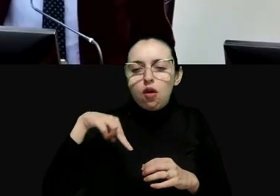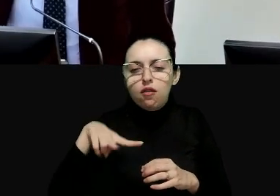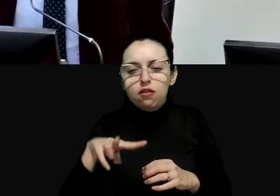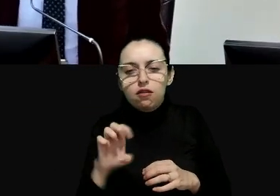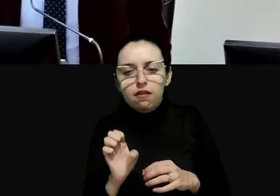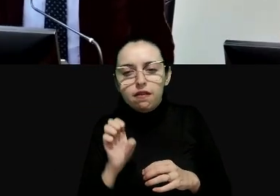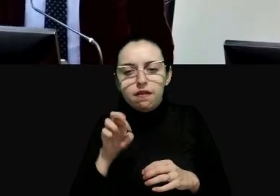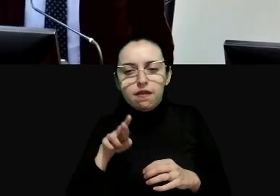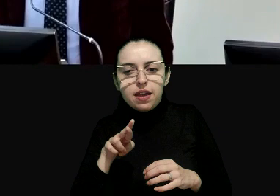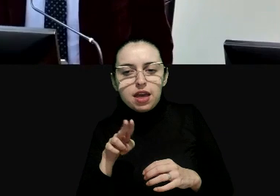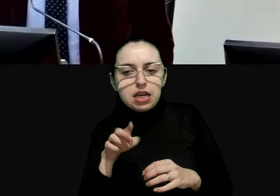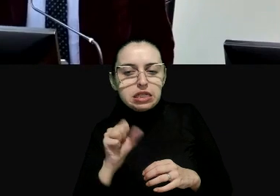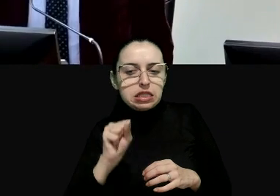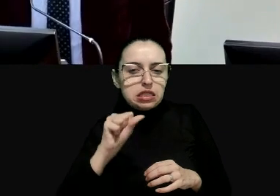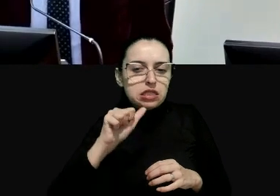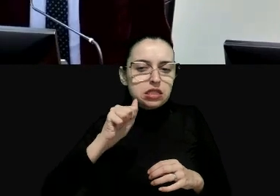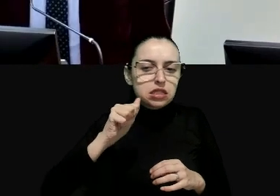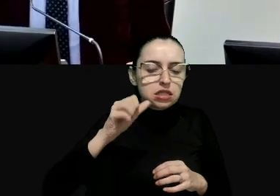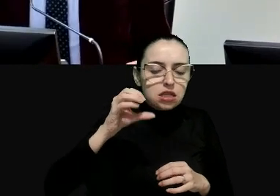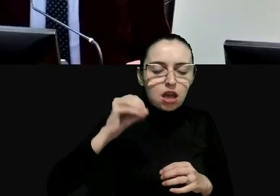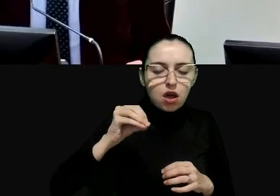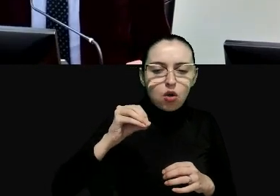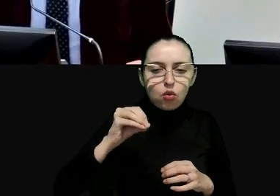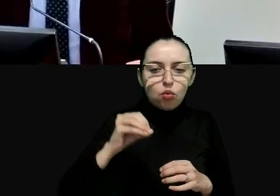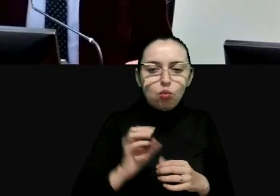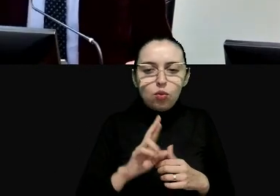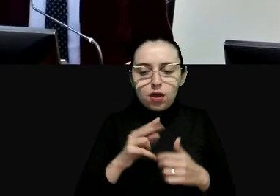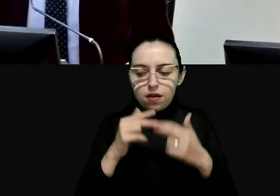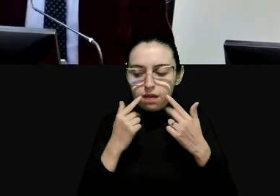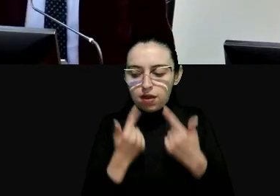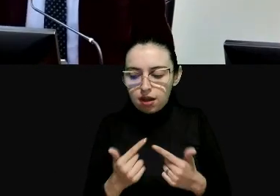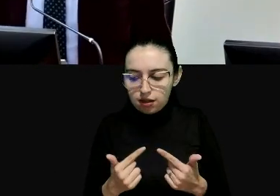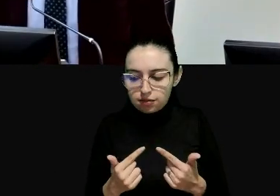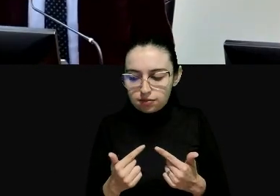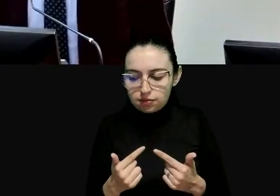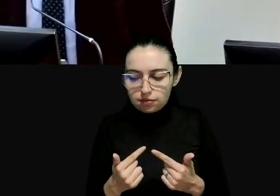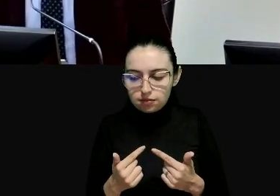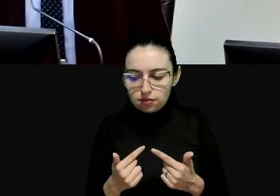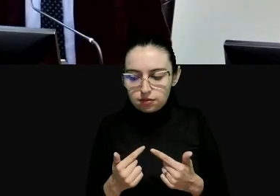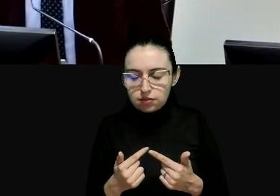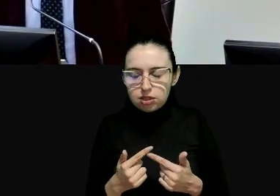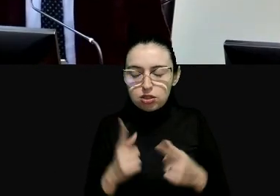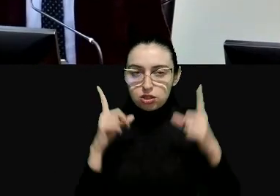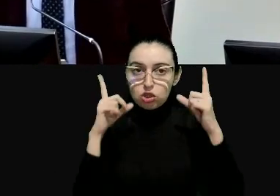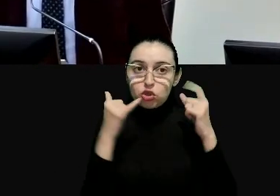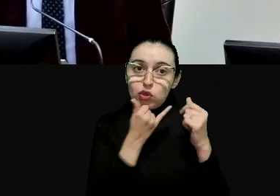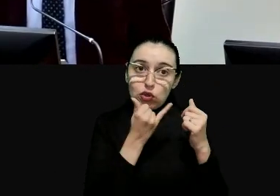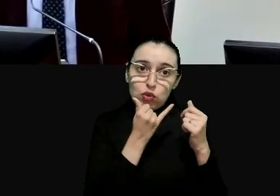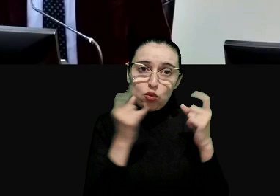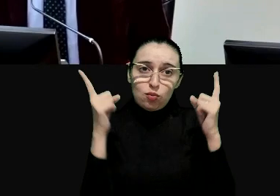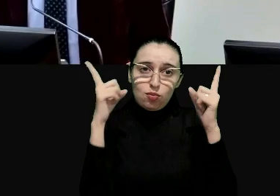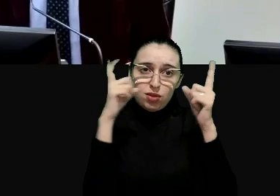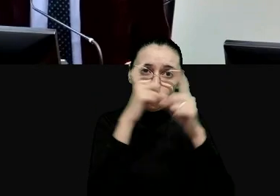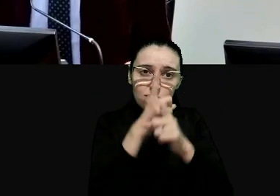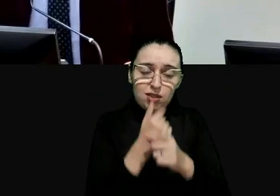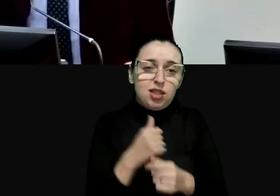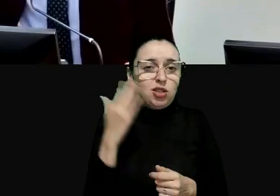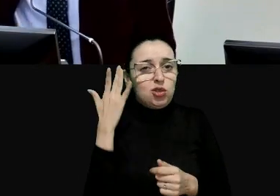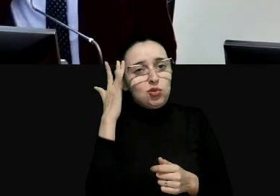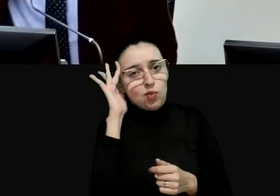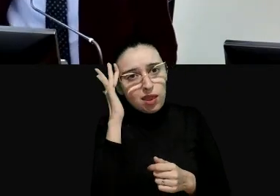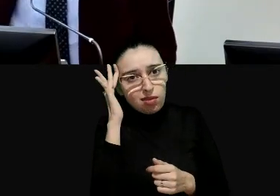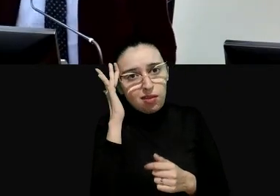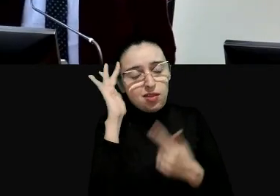que interpreta a convenção à luz da jurisprudência da corte intermedia e isso